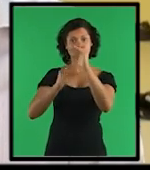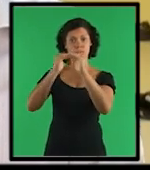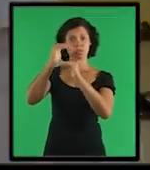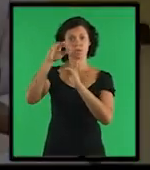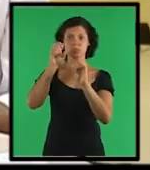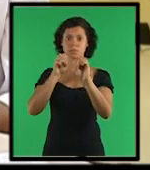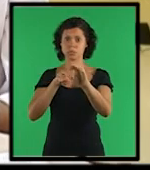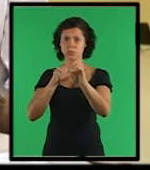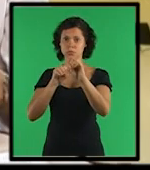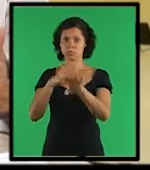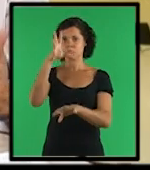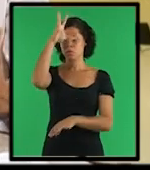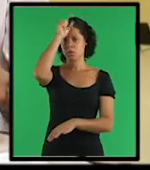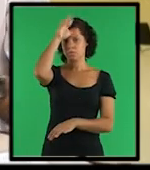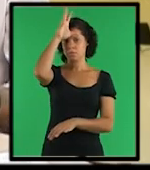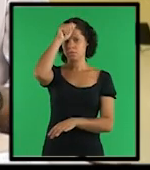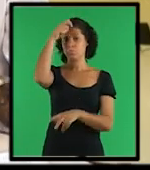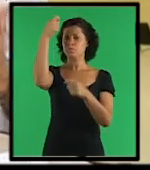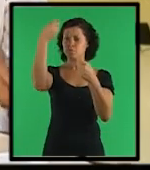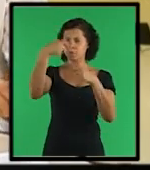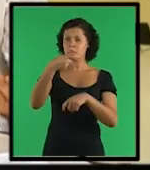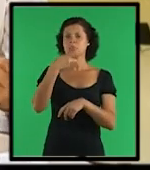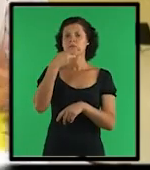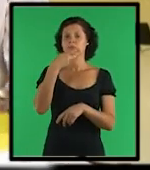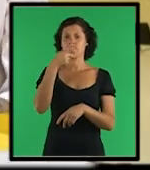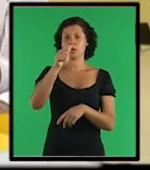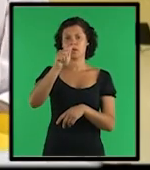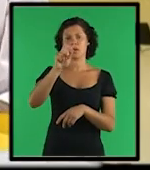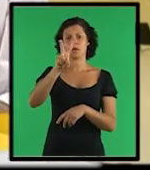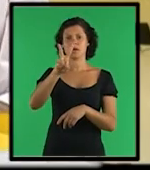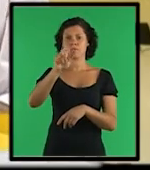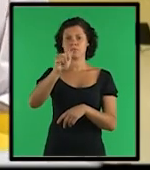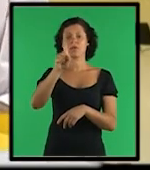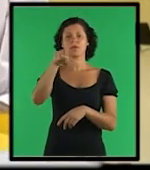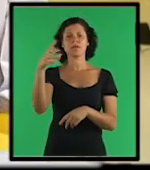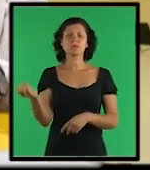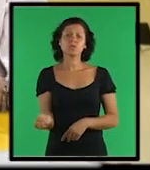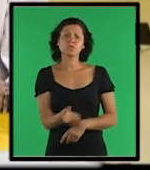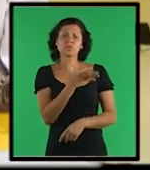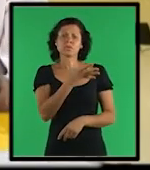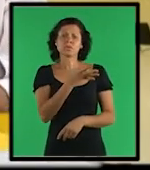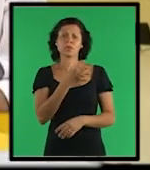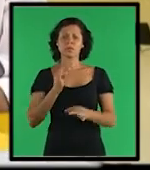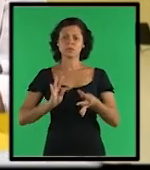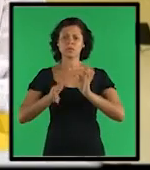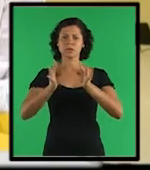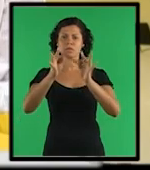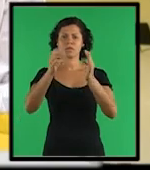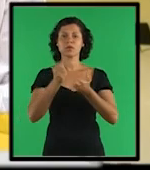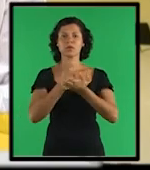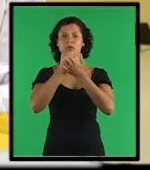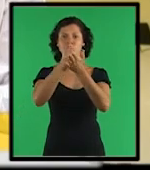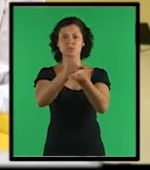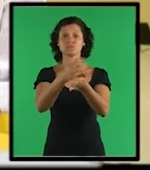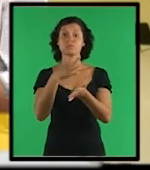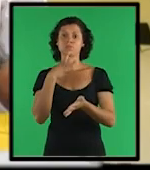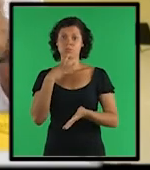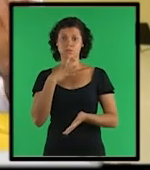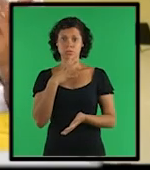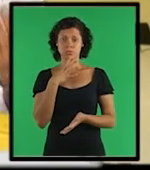aprendizagem. Podemos afirmar que o AVA é mais uma novidade tecnológica a serviço da gestão do conhecimento.